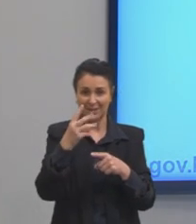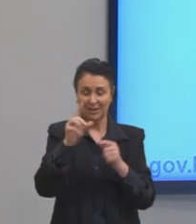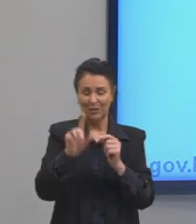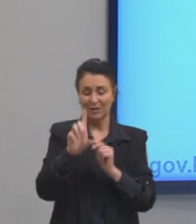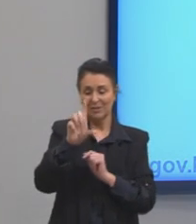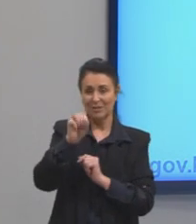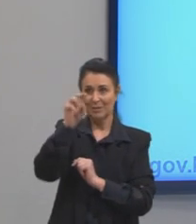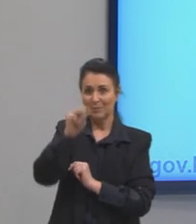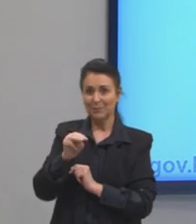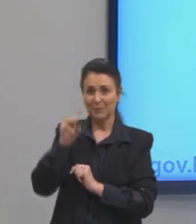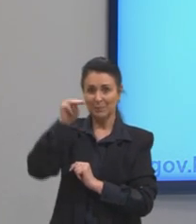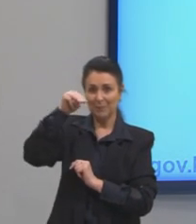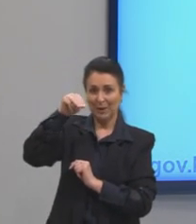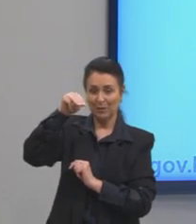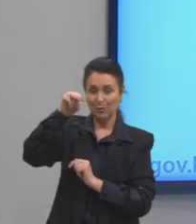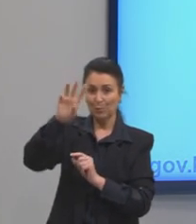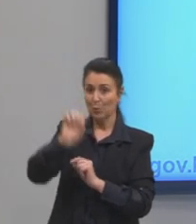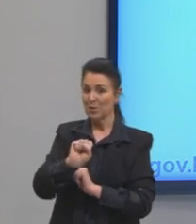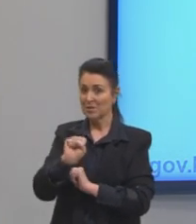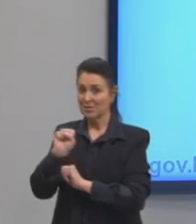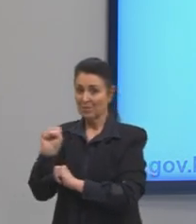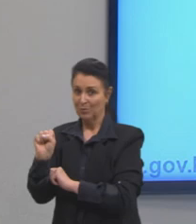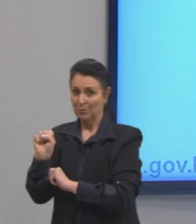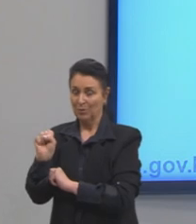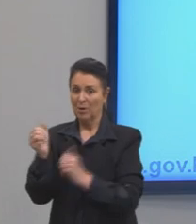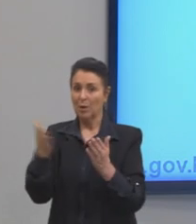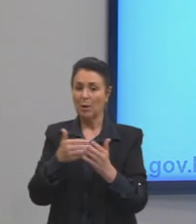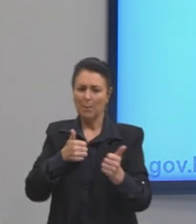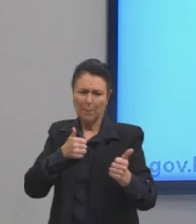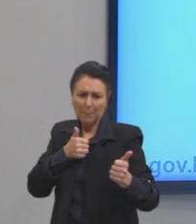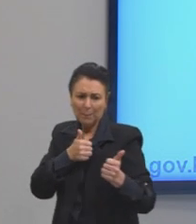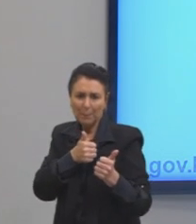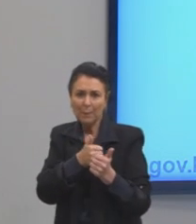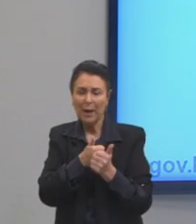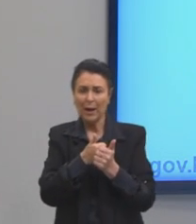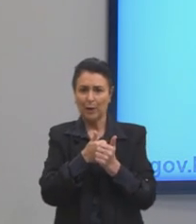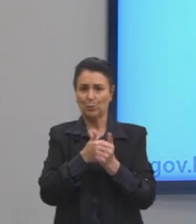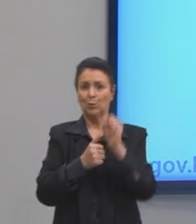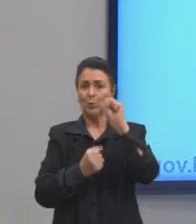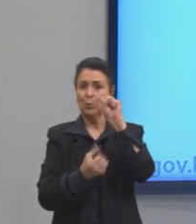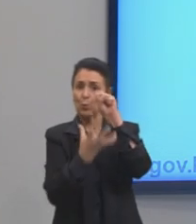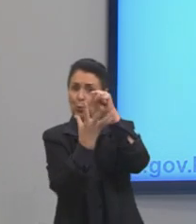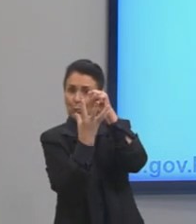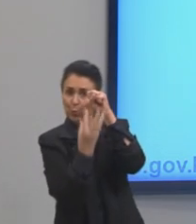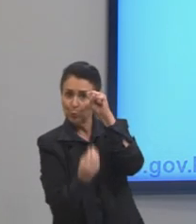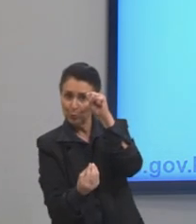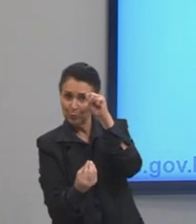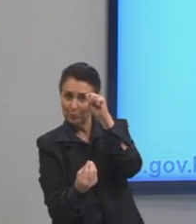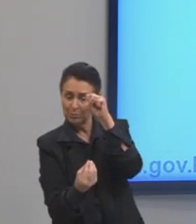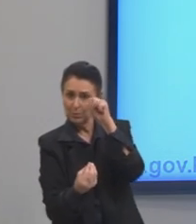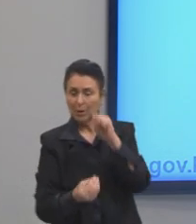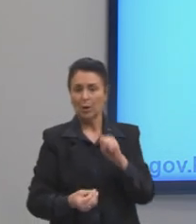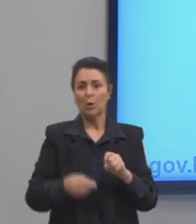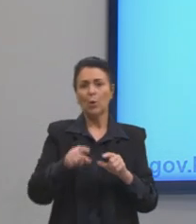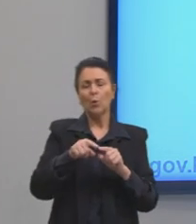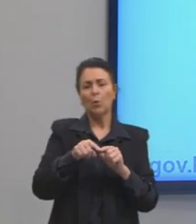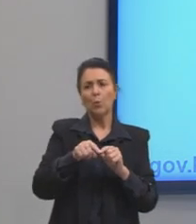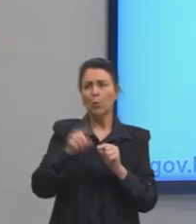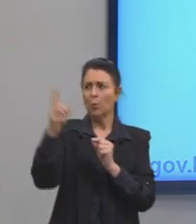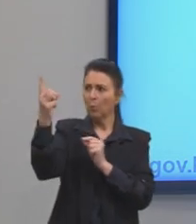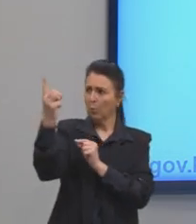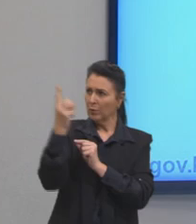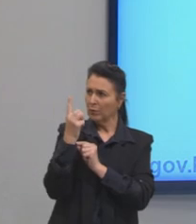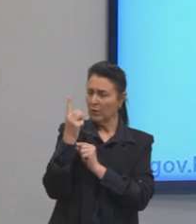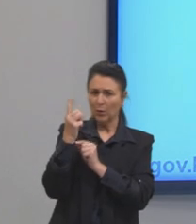No momento da máxima aproximação de Plutão, o valor mais próximo do tempo decorrido entre o envio de uma